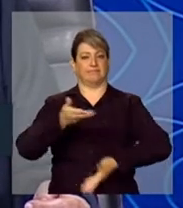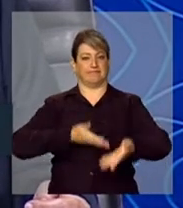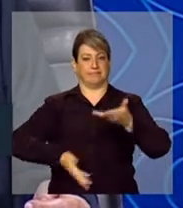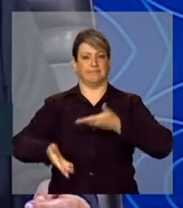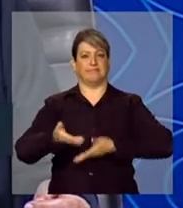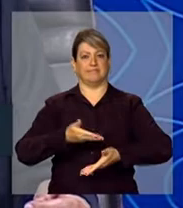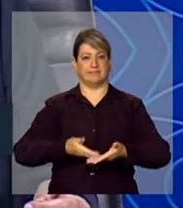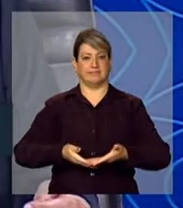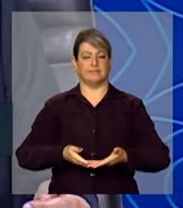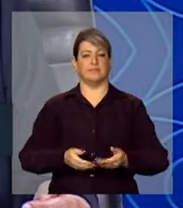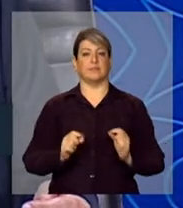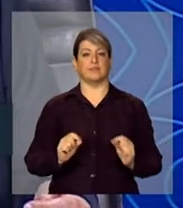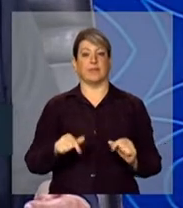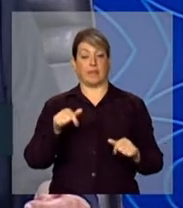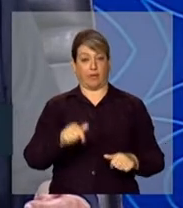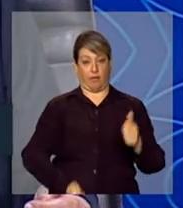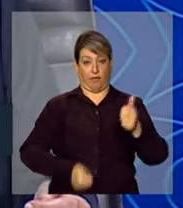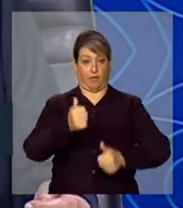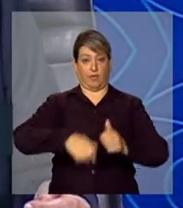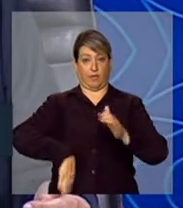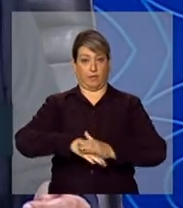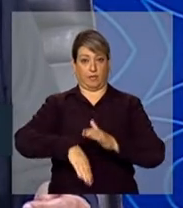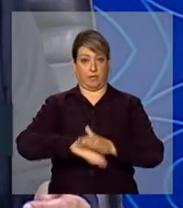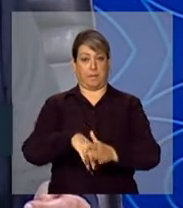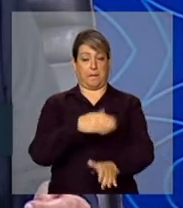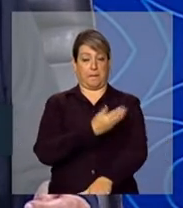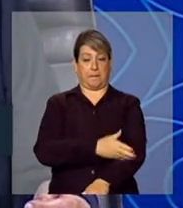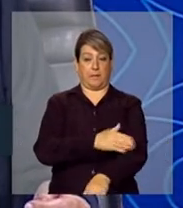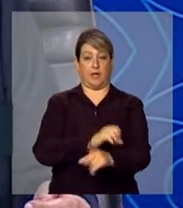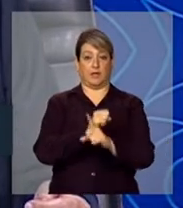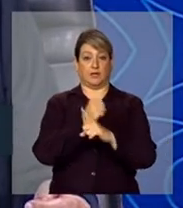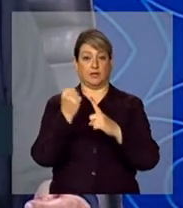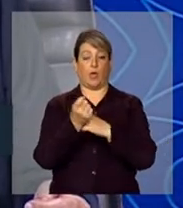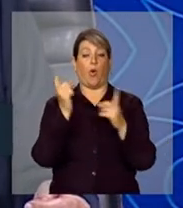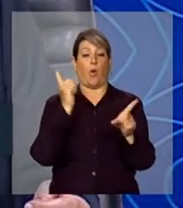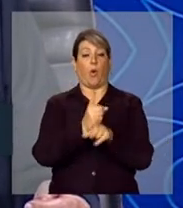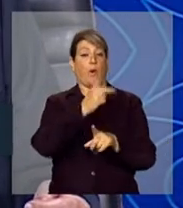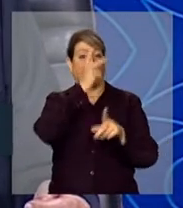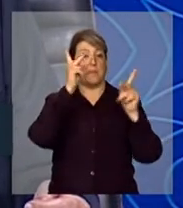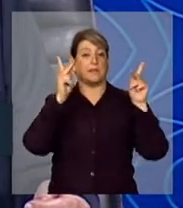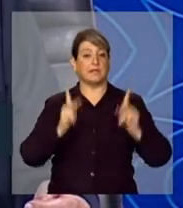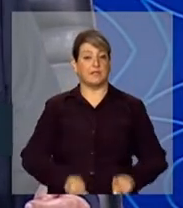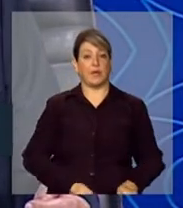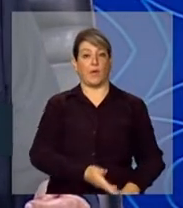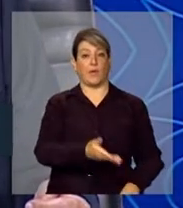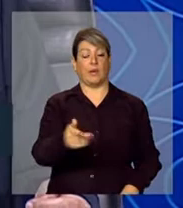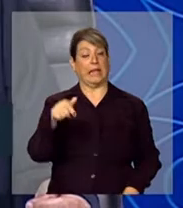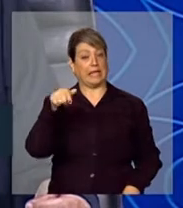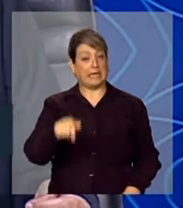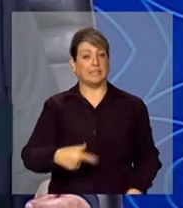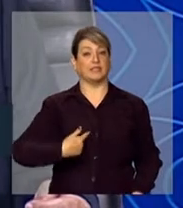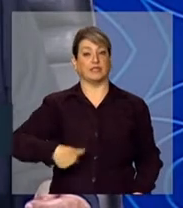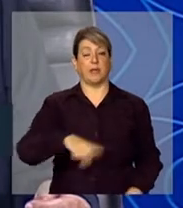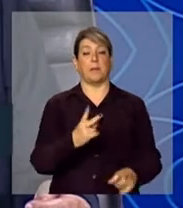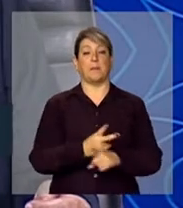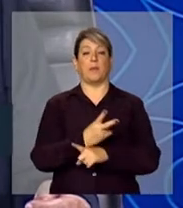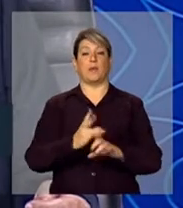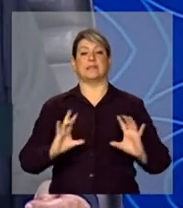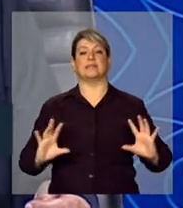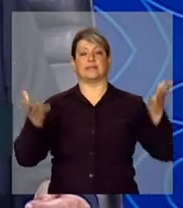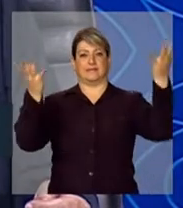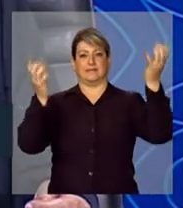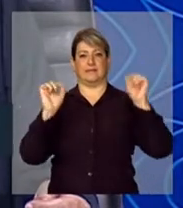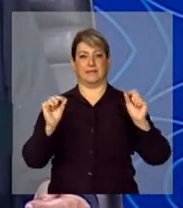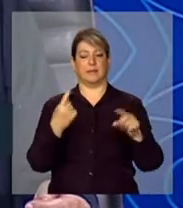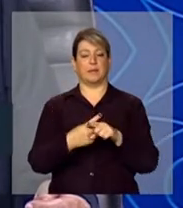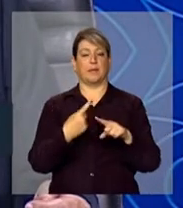como uma prática social do encontro das pessoas. É isso que nós procuramos celebrar. Embora saibamos